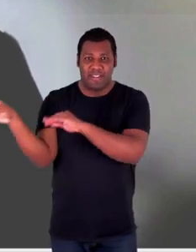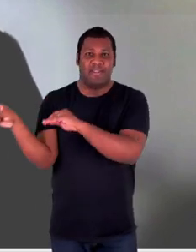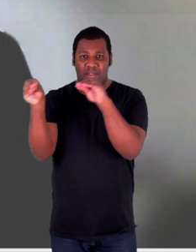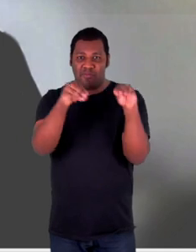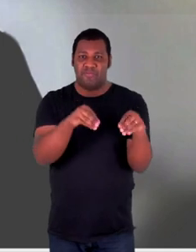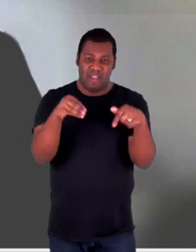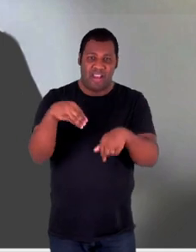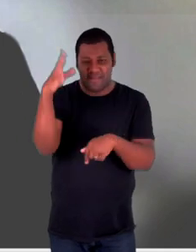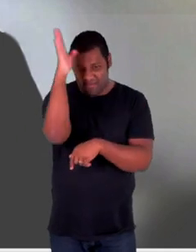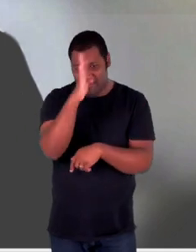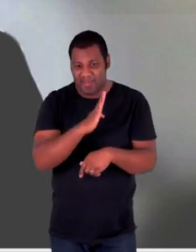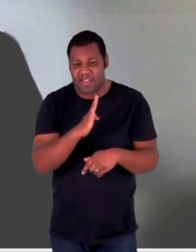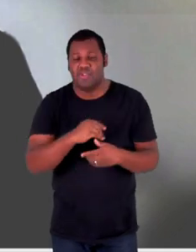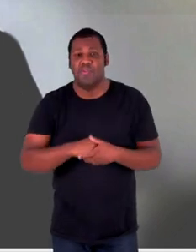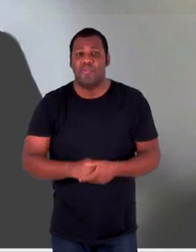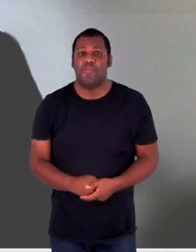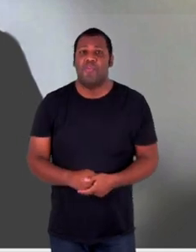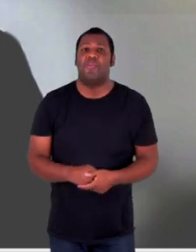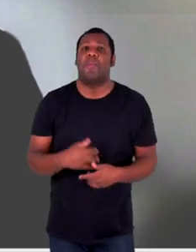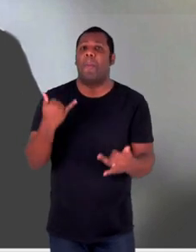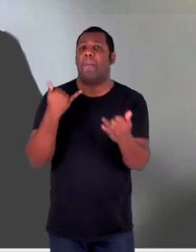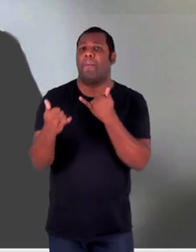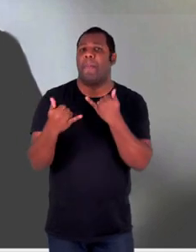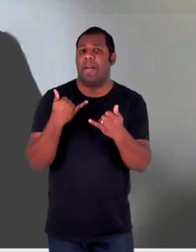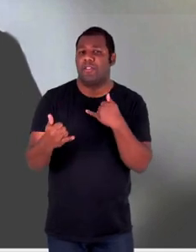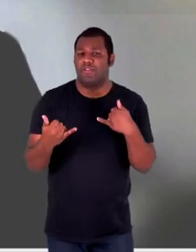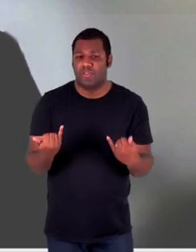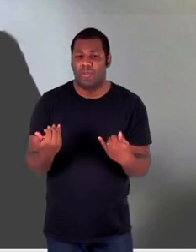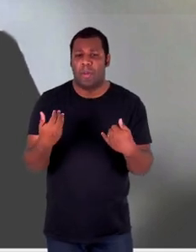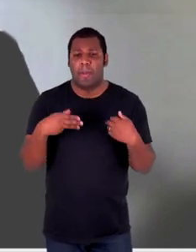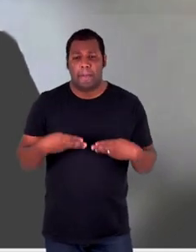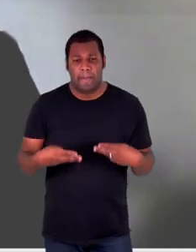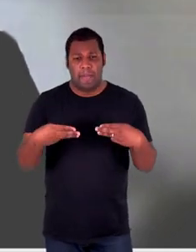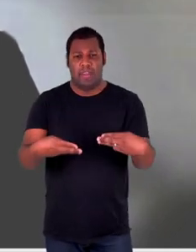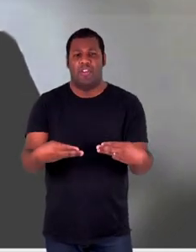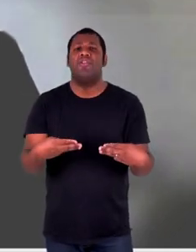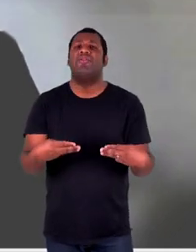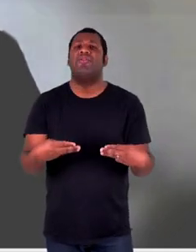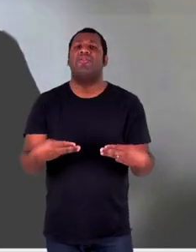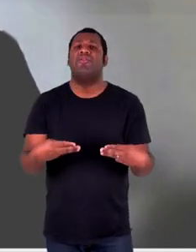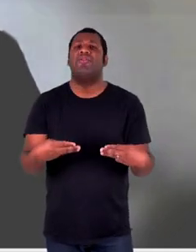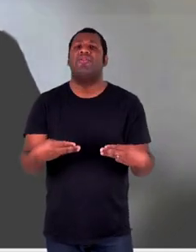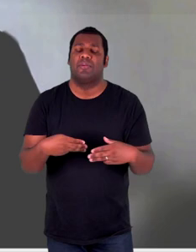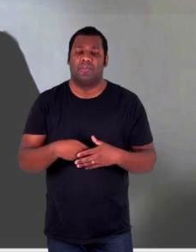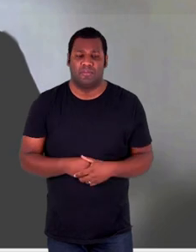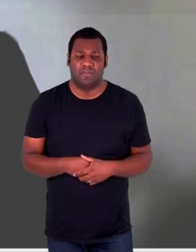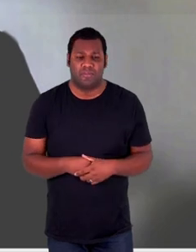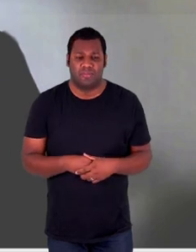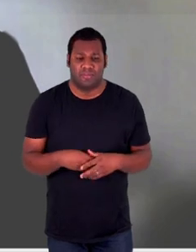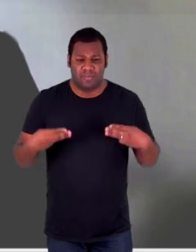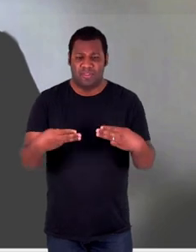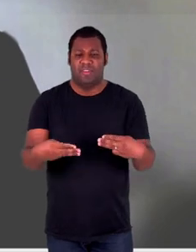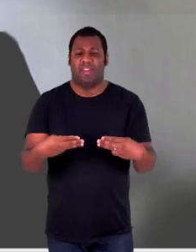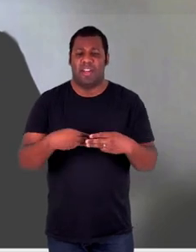Então, o que me parece aqui é que os ministérios públicos assim provocados, a partir do que sejam as suas